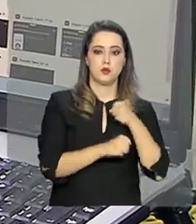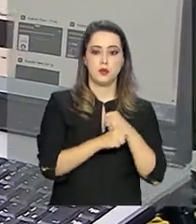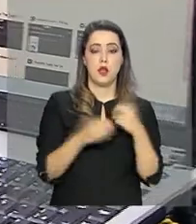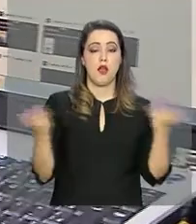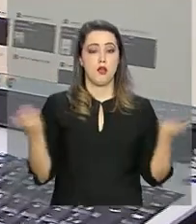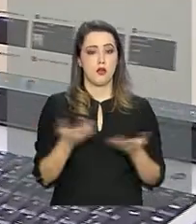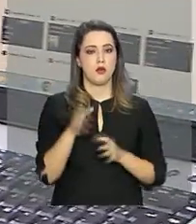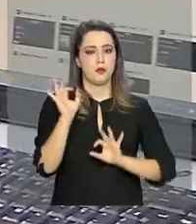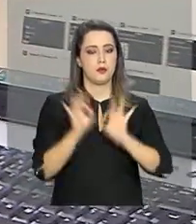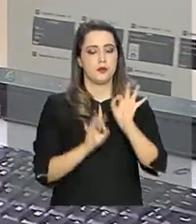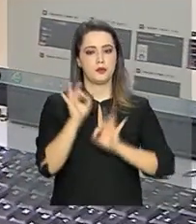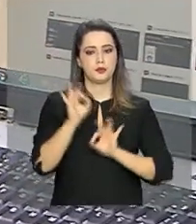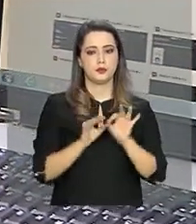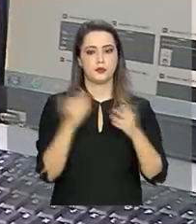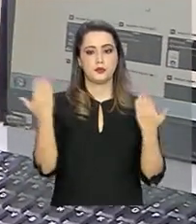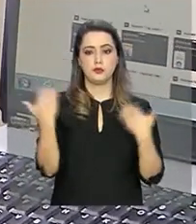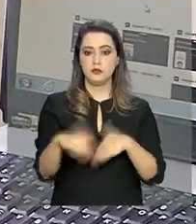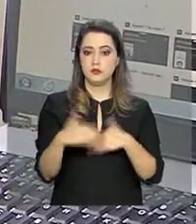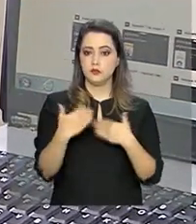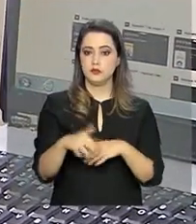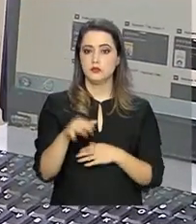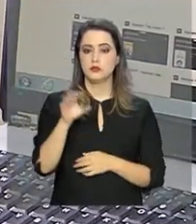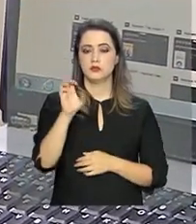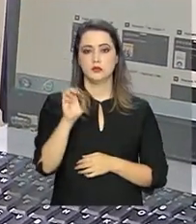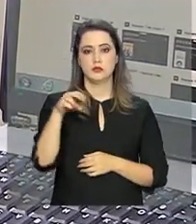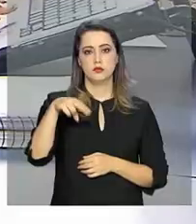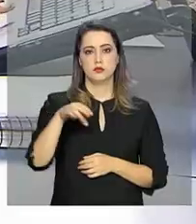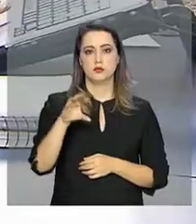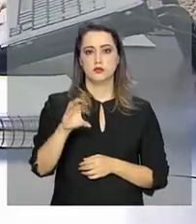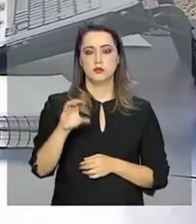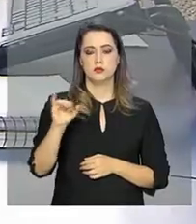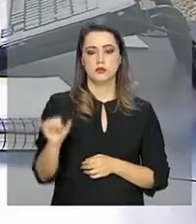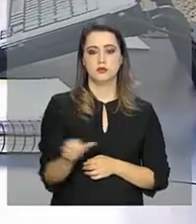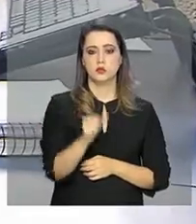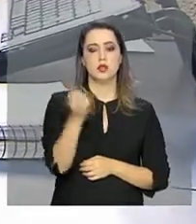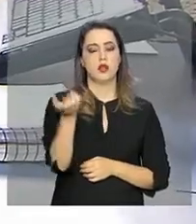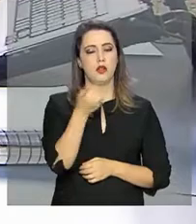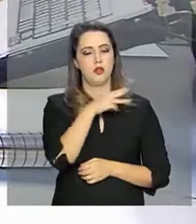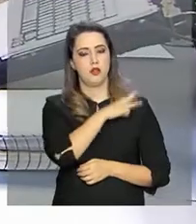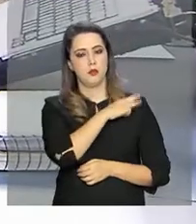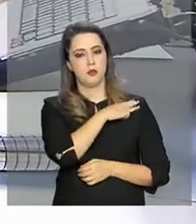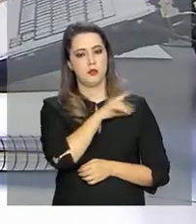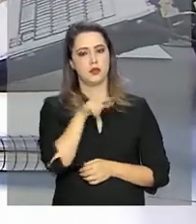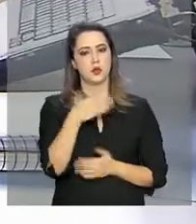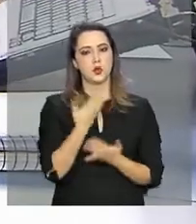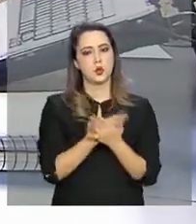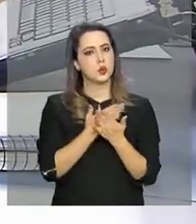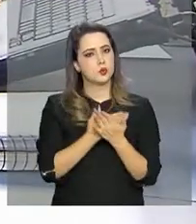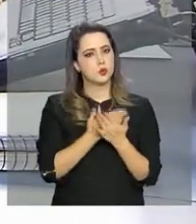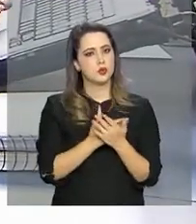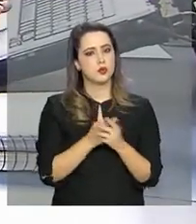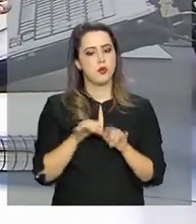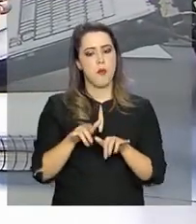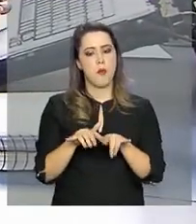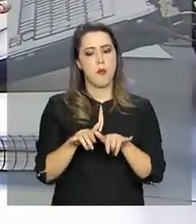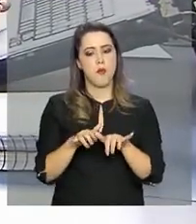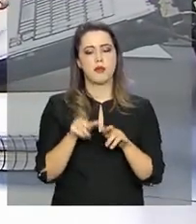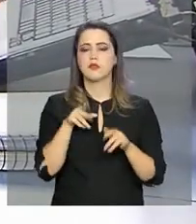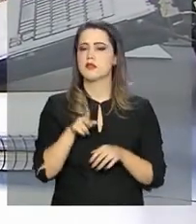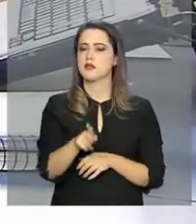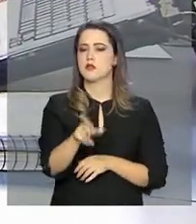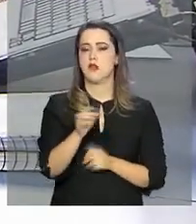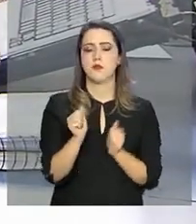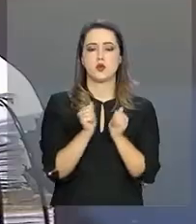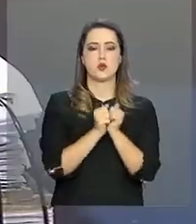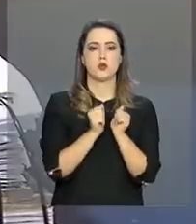Agora se prepara para a prova do Enseja em busca do certificado do ensino médio. Os livros e o computador são presença